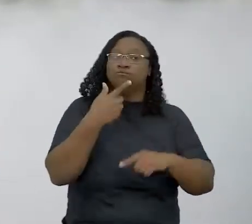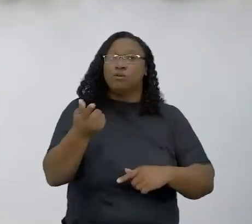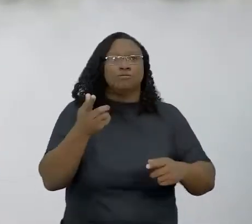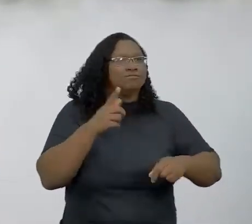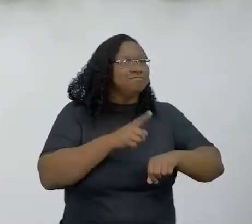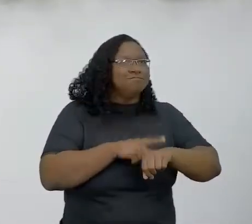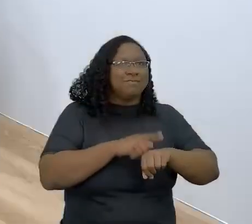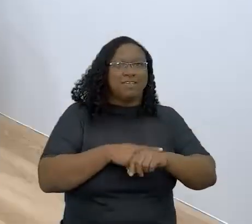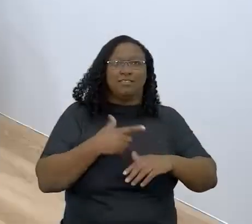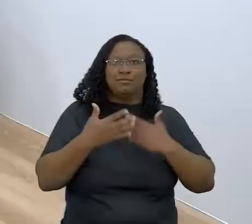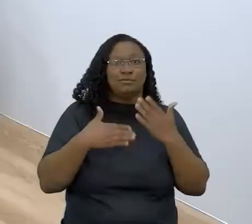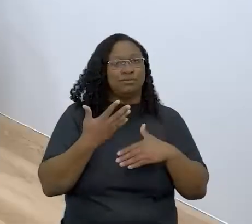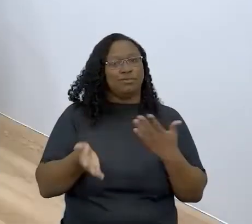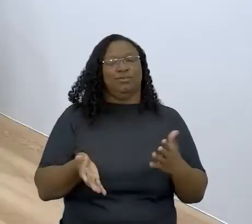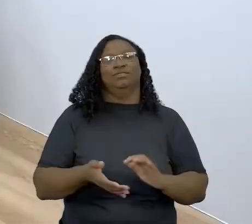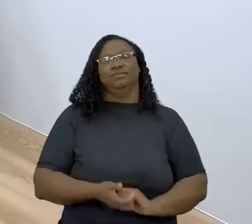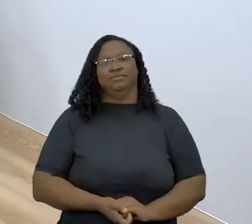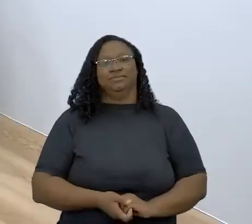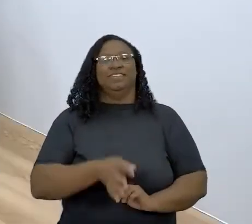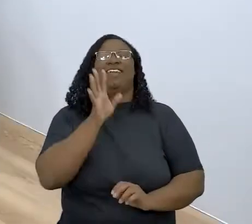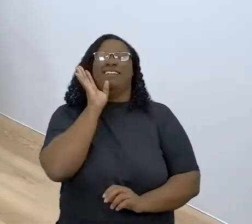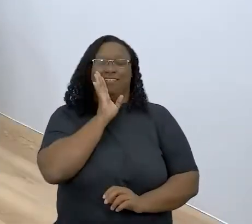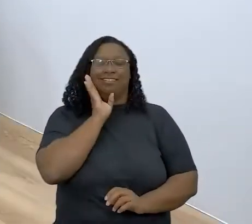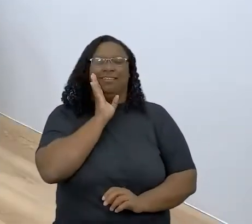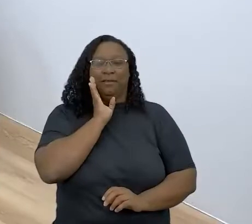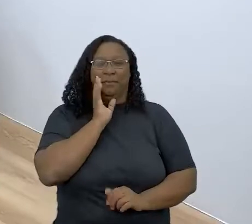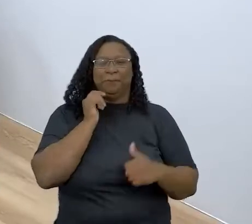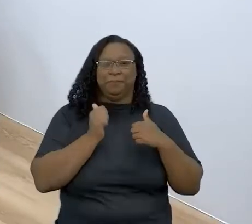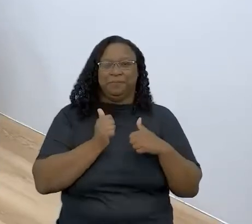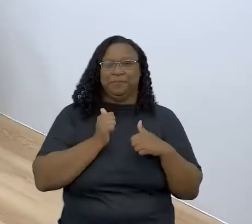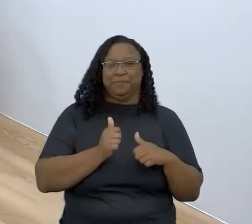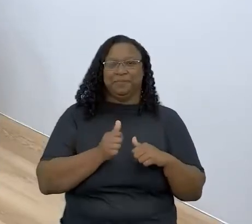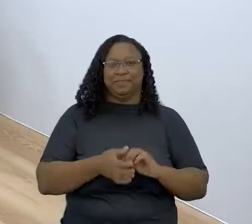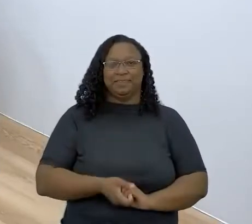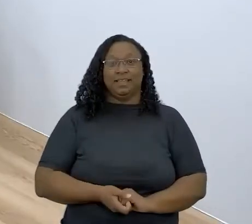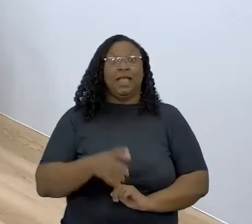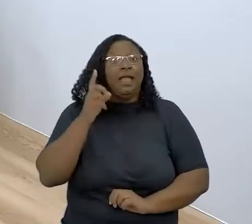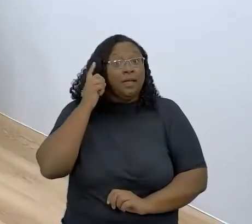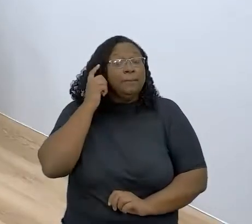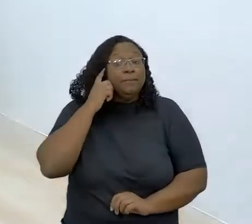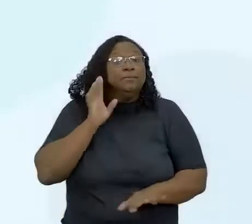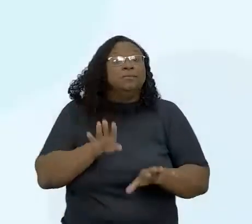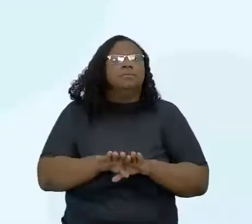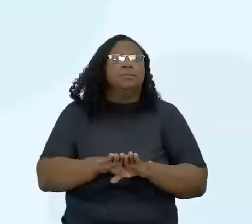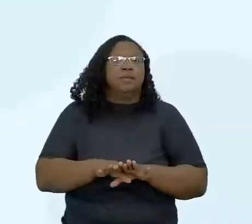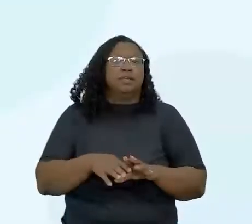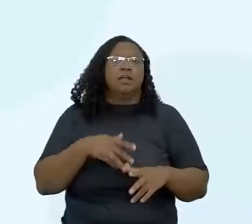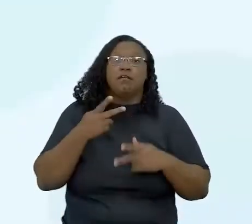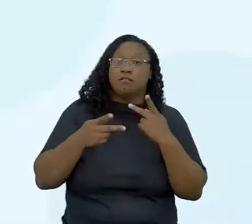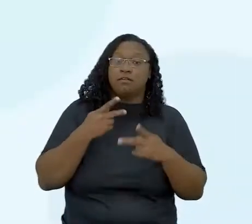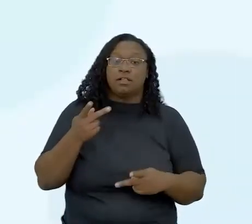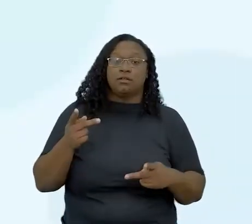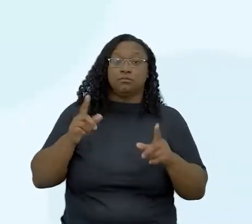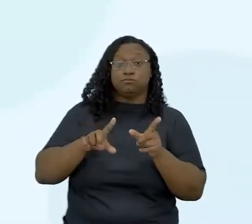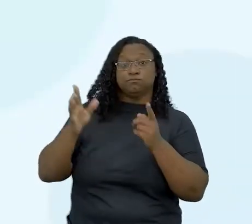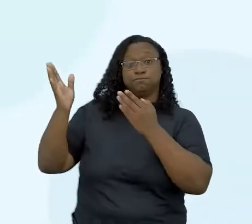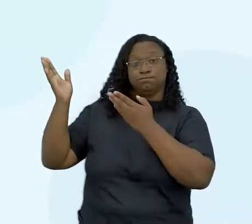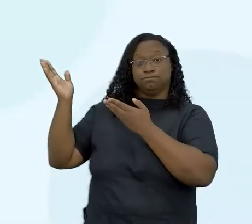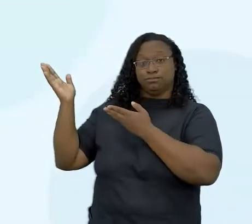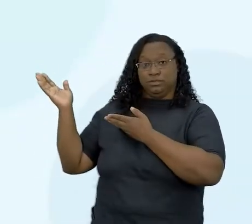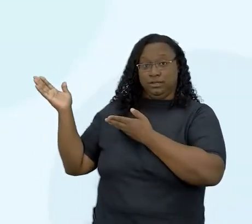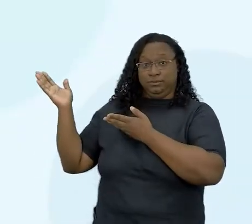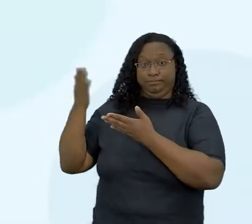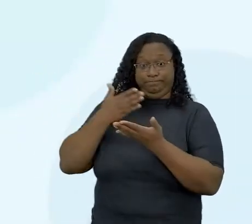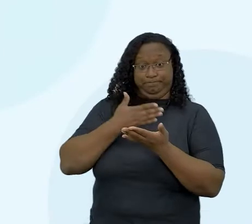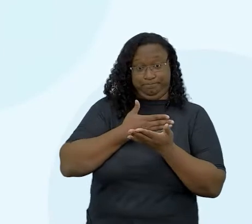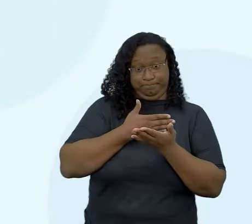momento agora. Sim, muito legal. Muito bacana. Ó, pensando ainda no que a gente estava falando, então, está na tela, ontem a gente conversou também